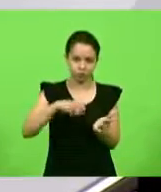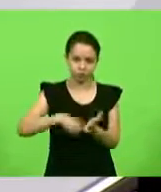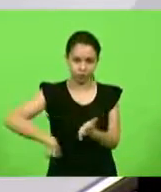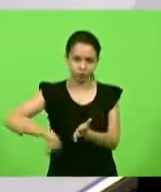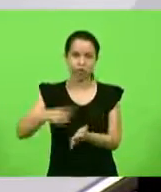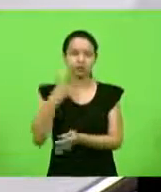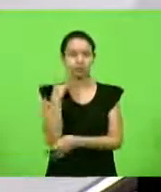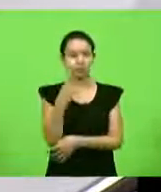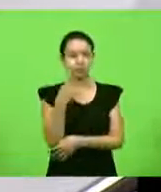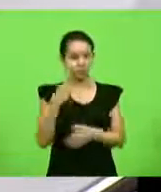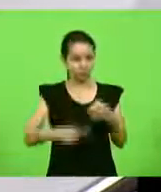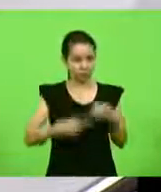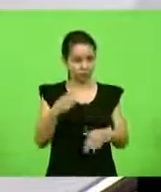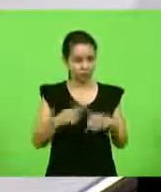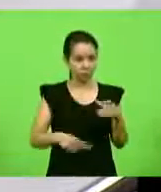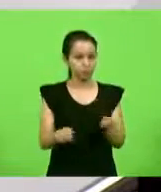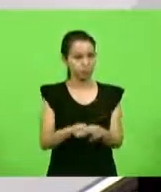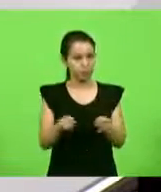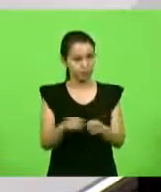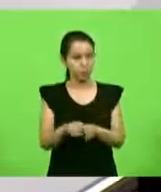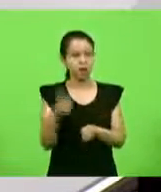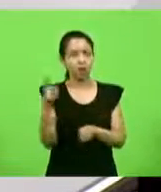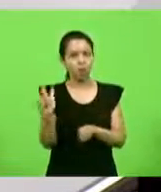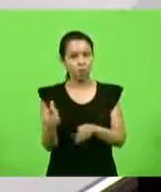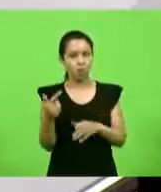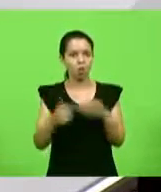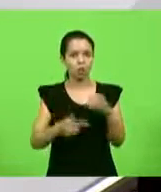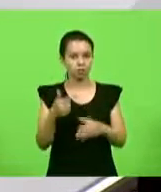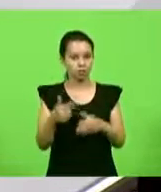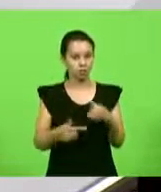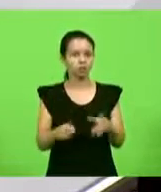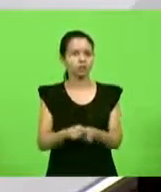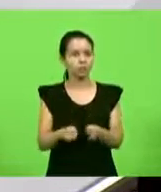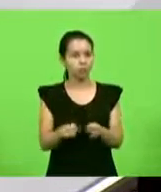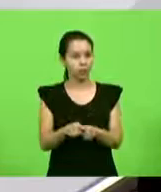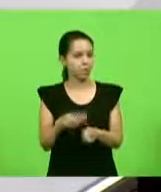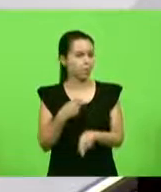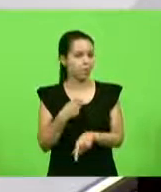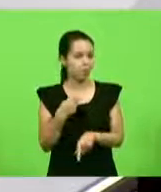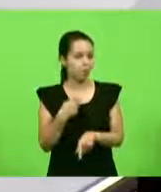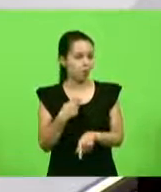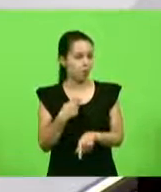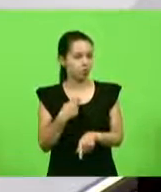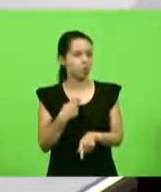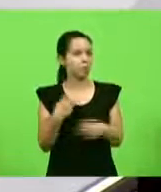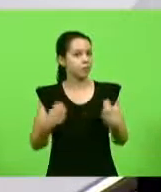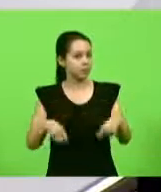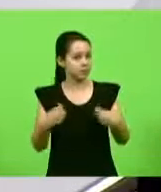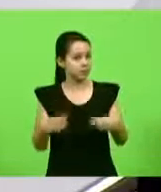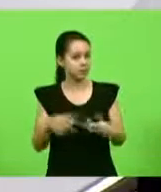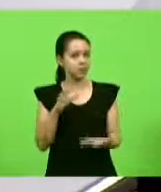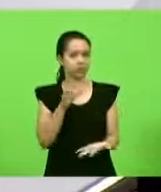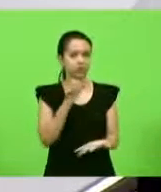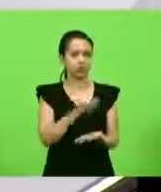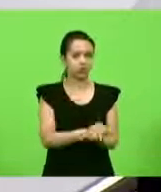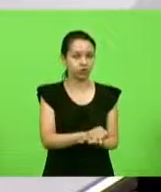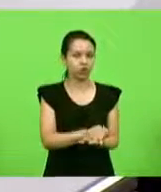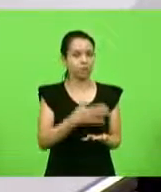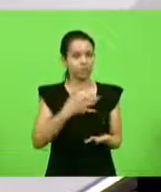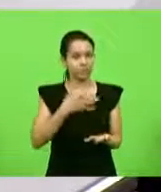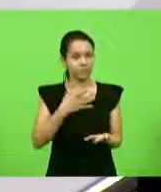e além da comissão. Não posso e não vou deixar de registrar aqui o meu